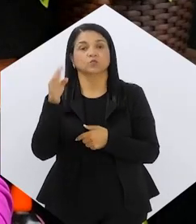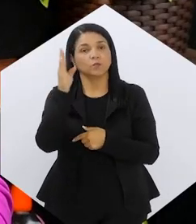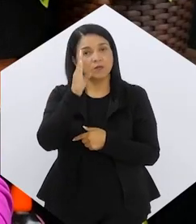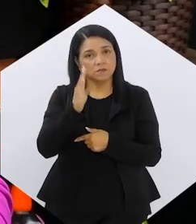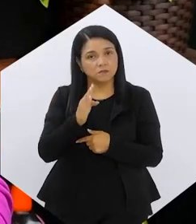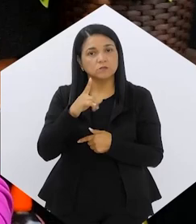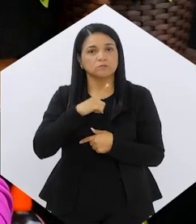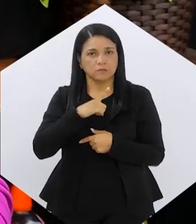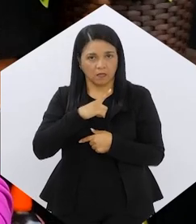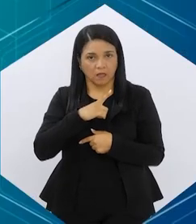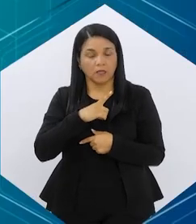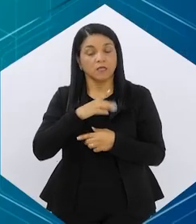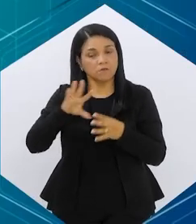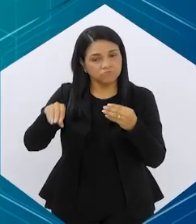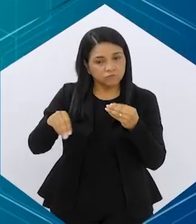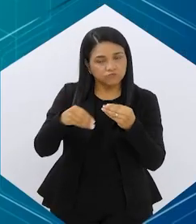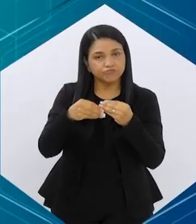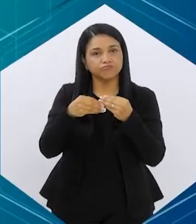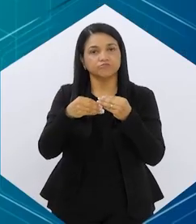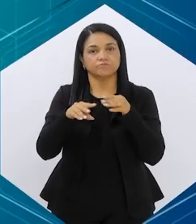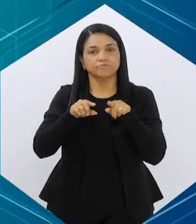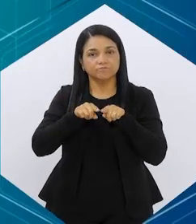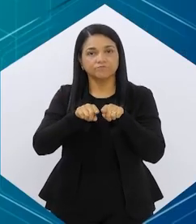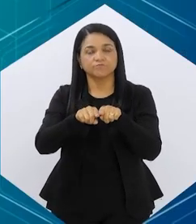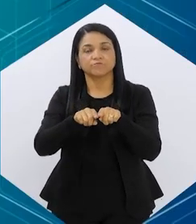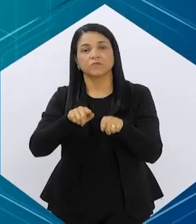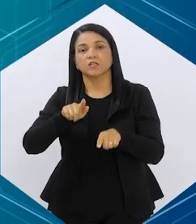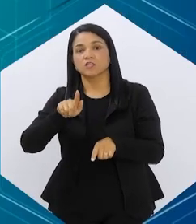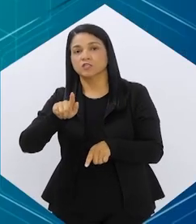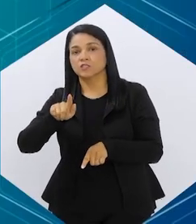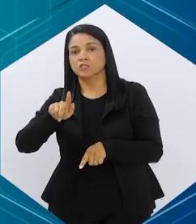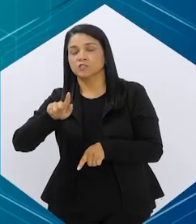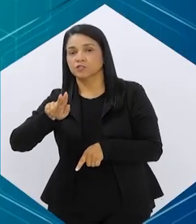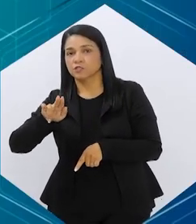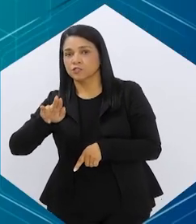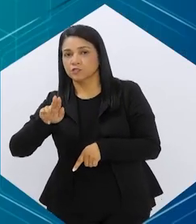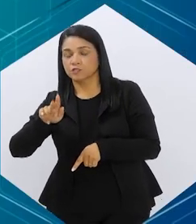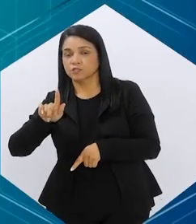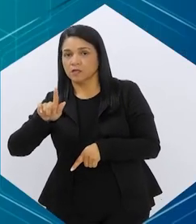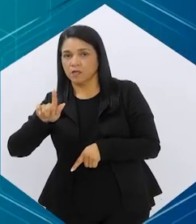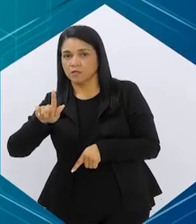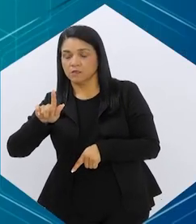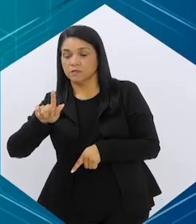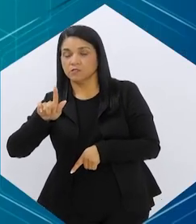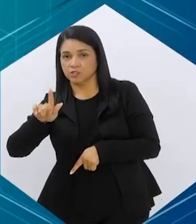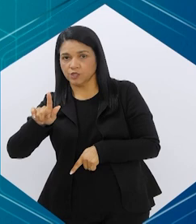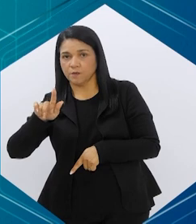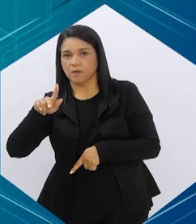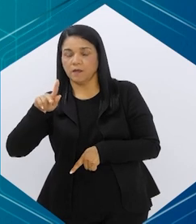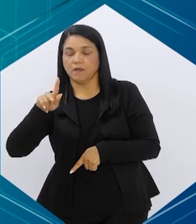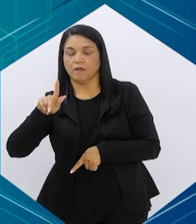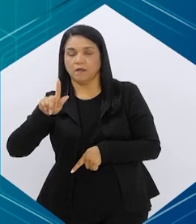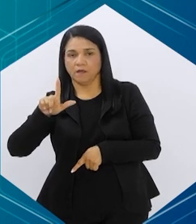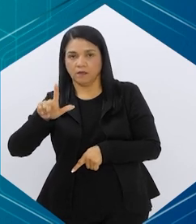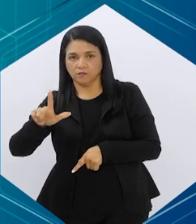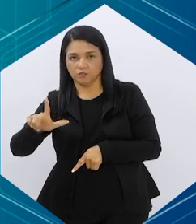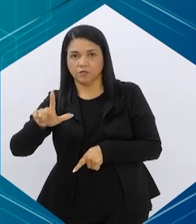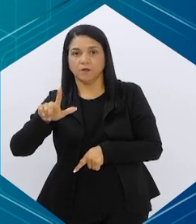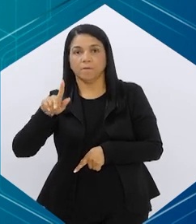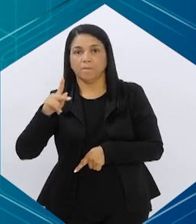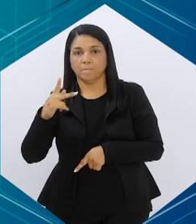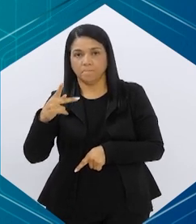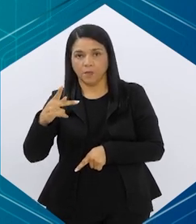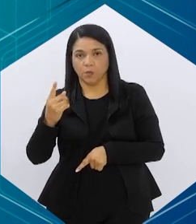combinadas a outras incretinas, como o JIP, ou com outra molécula chamada glucagon. Esse é o